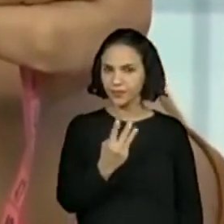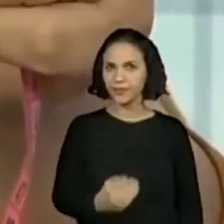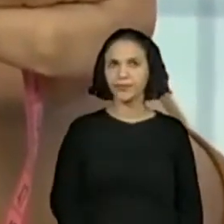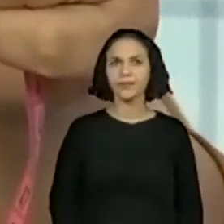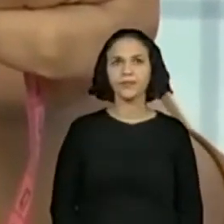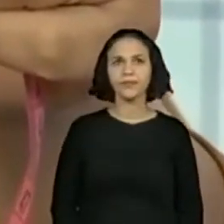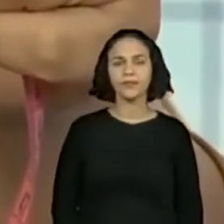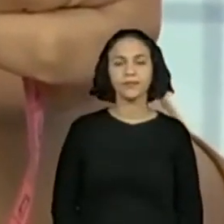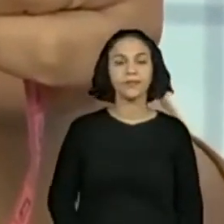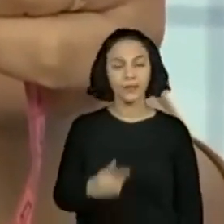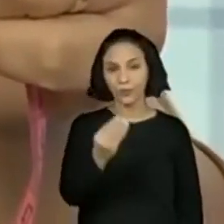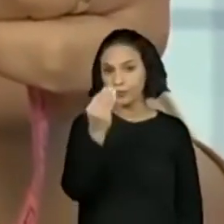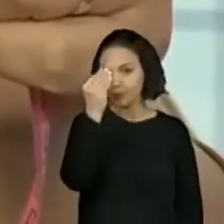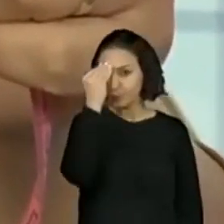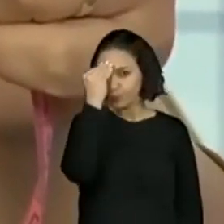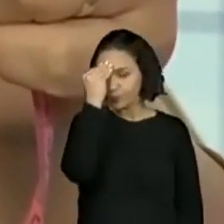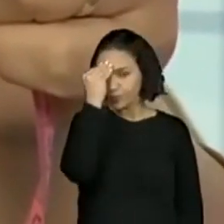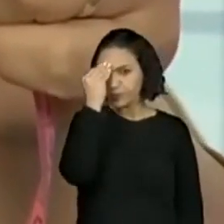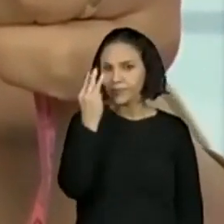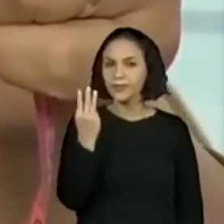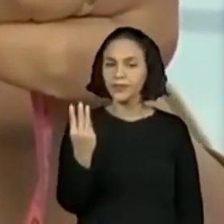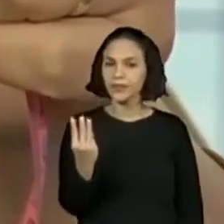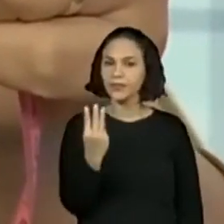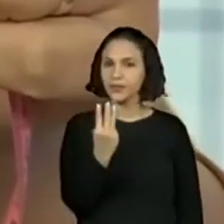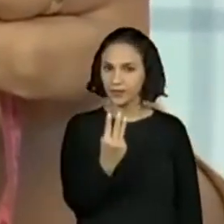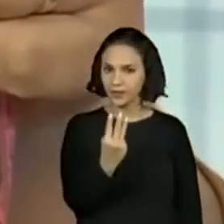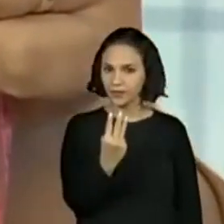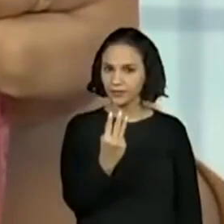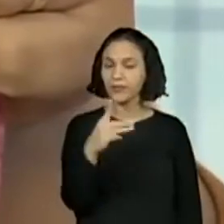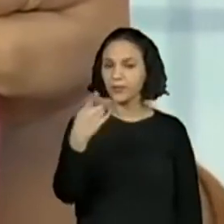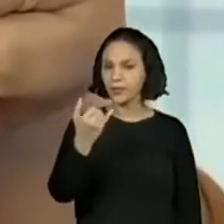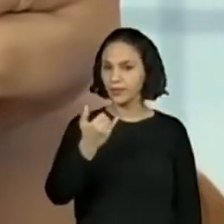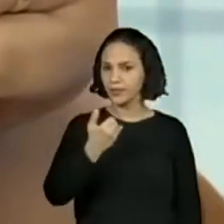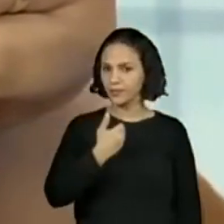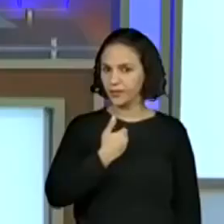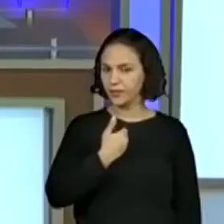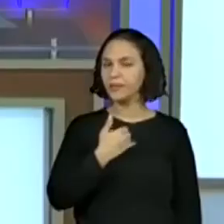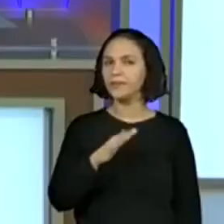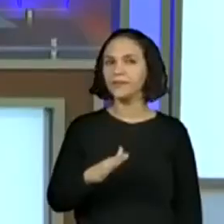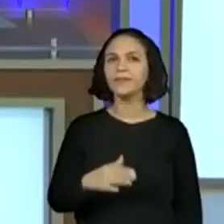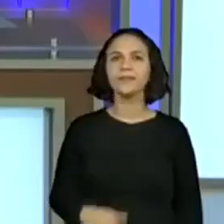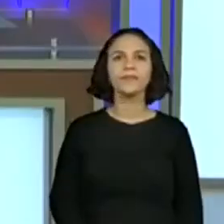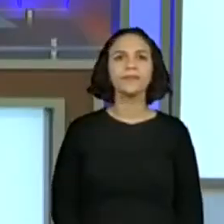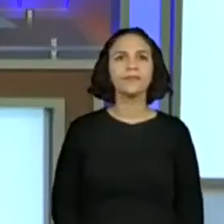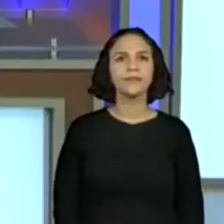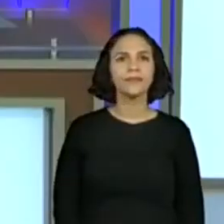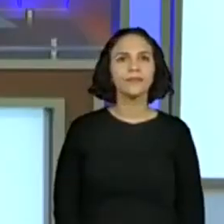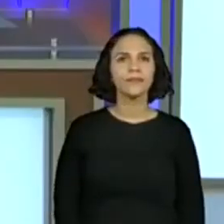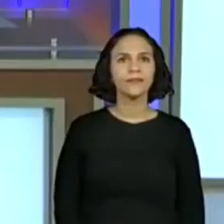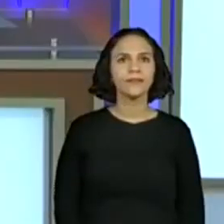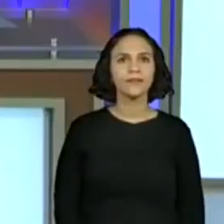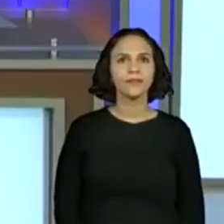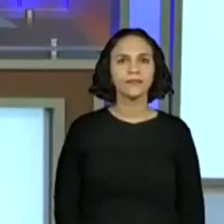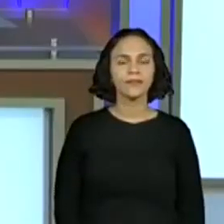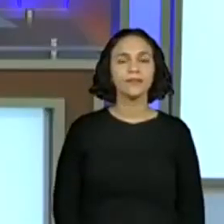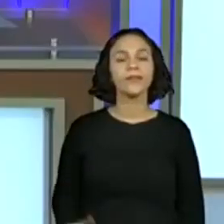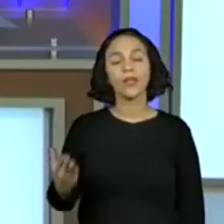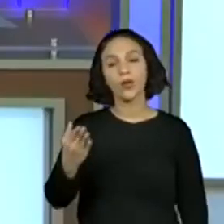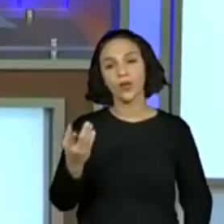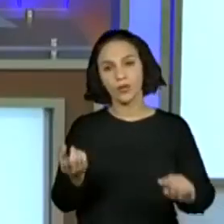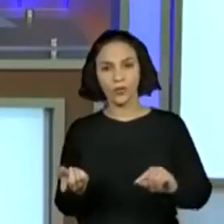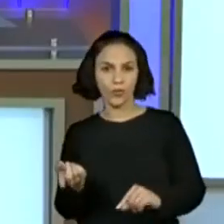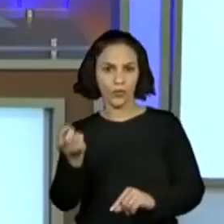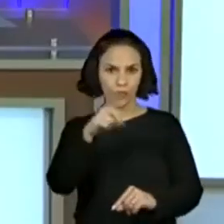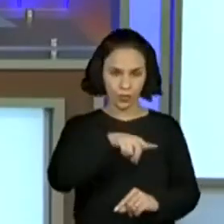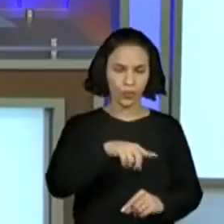33. Guardem esse número aí, pessoal, para vocês me passarem depois, hein, professores? 33. Muito bem. Agora eu vou para o